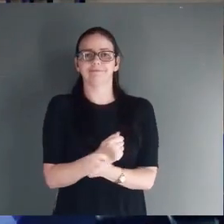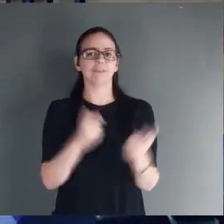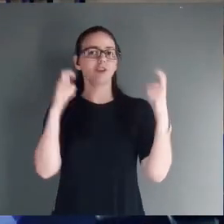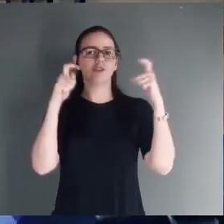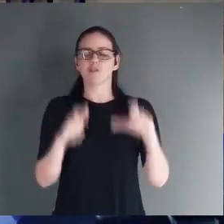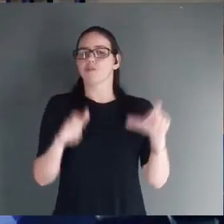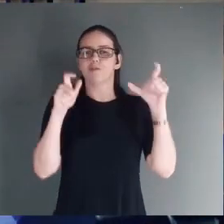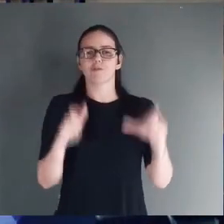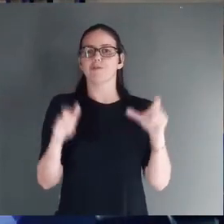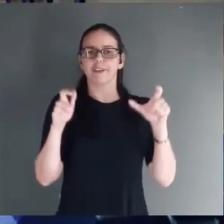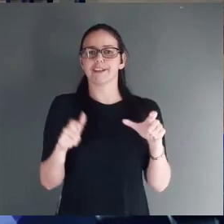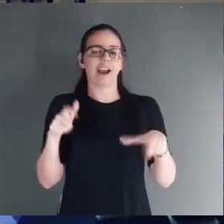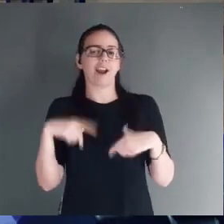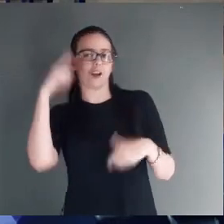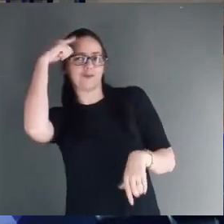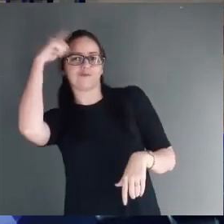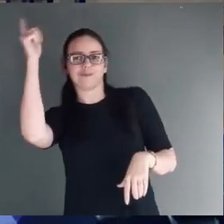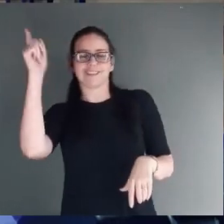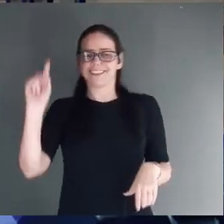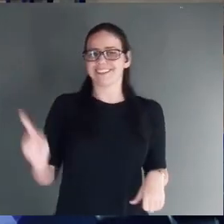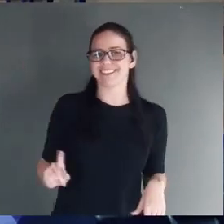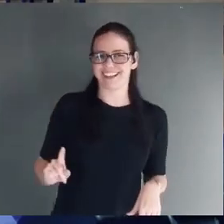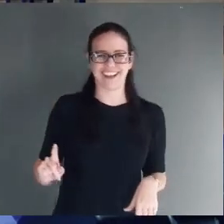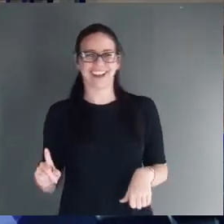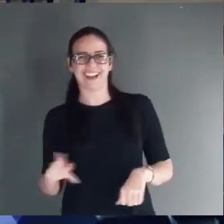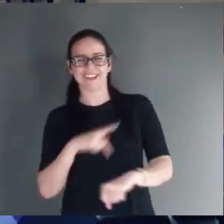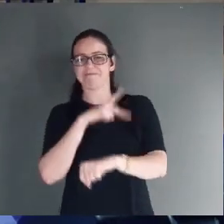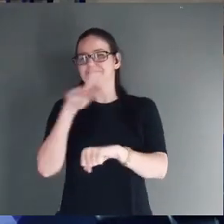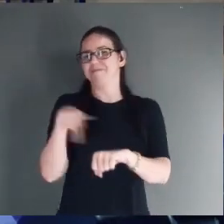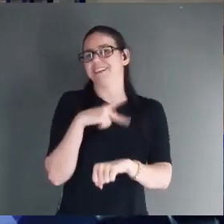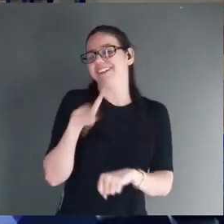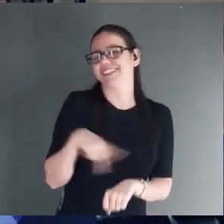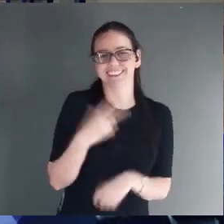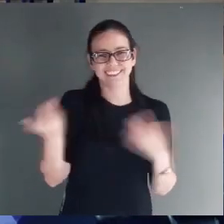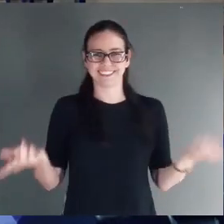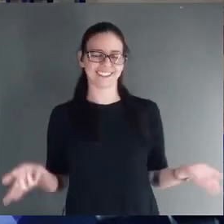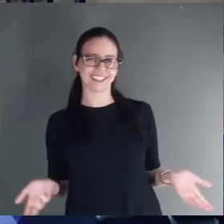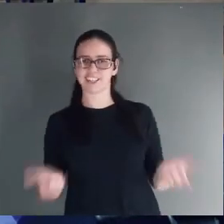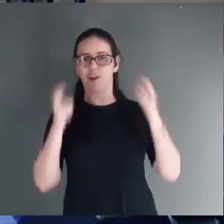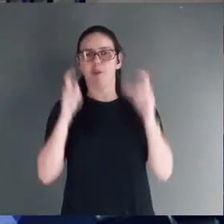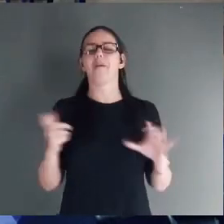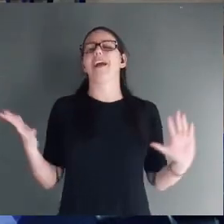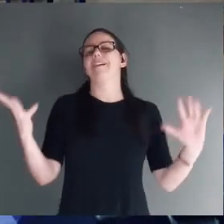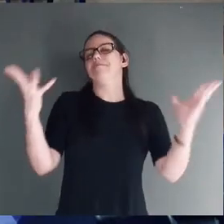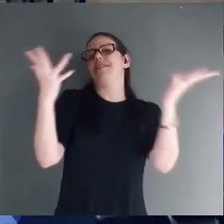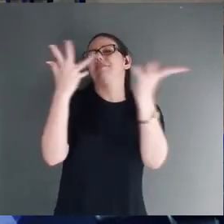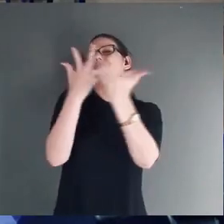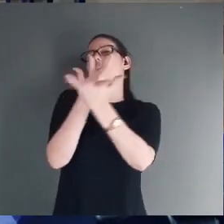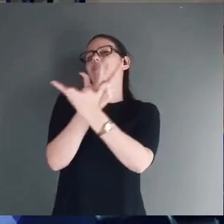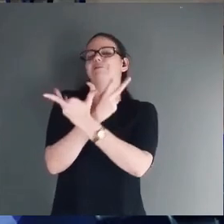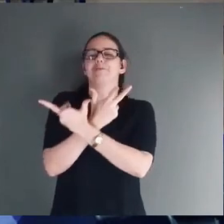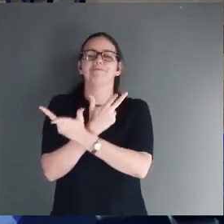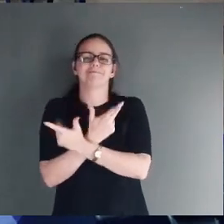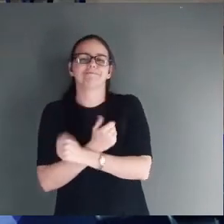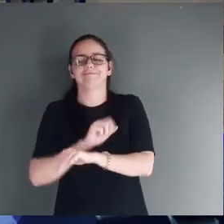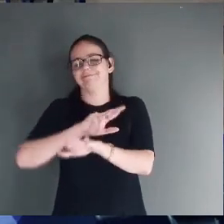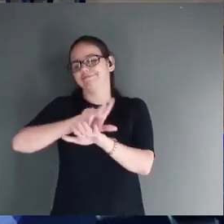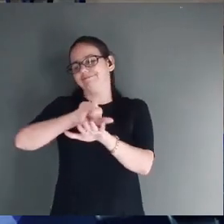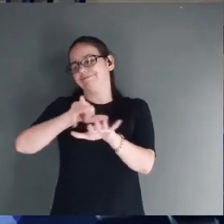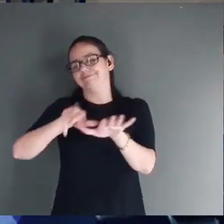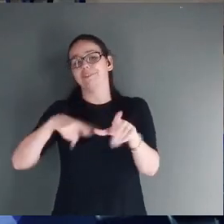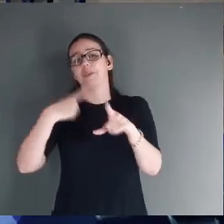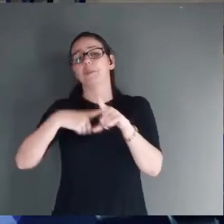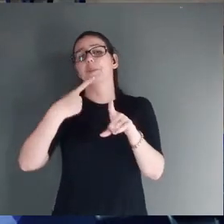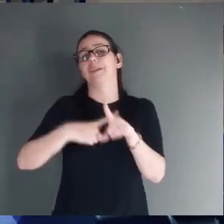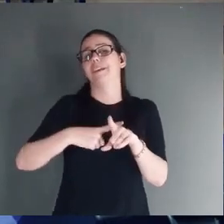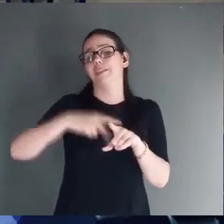em Paris. Ele vai nascer num castelo de Buckingham, na Inglaterra. Porque